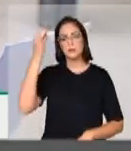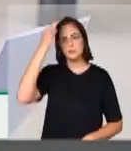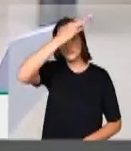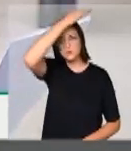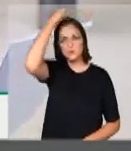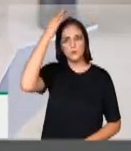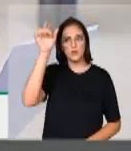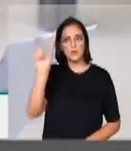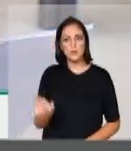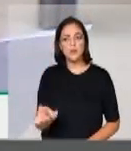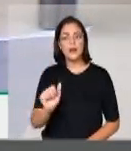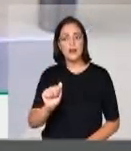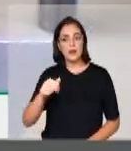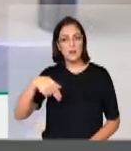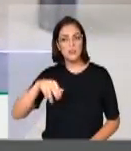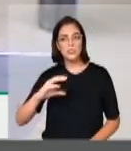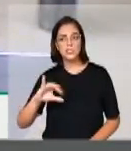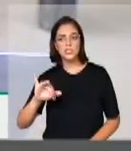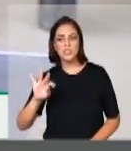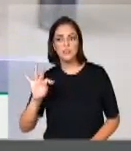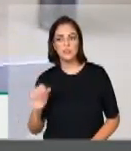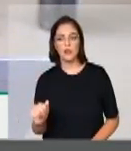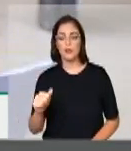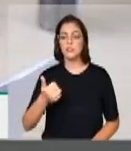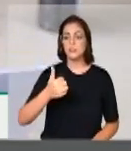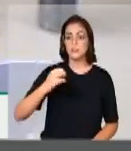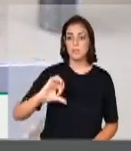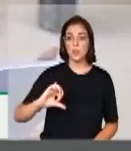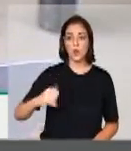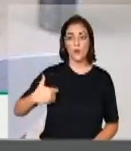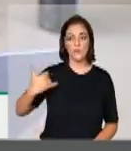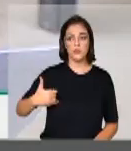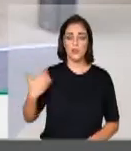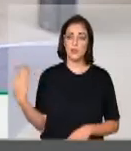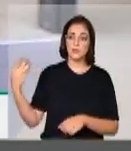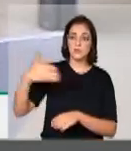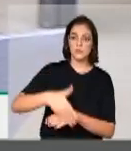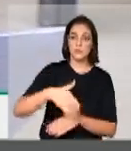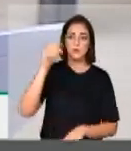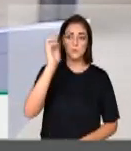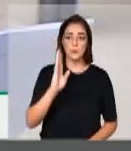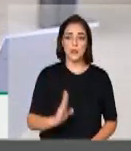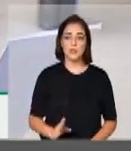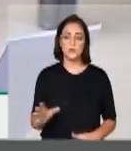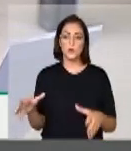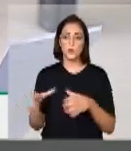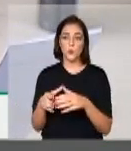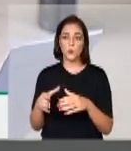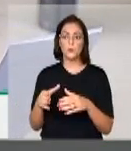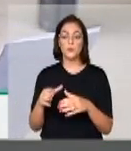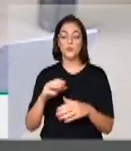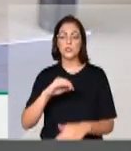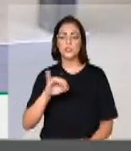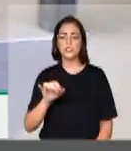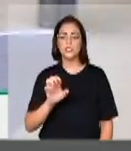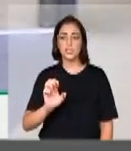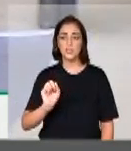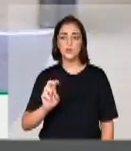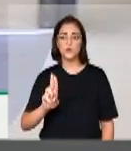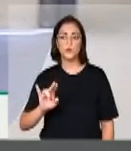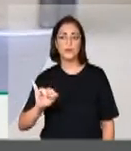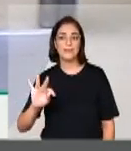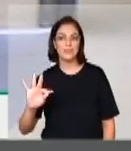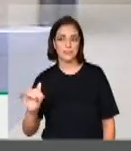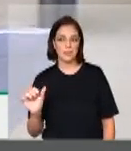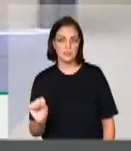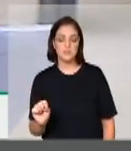Anchieta, esse jovem que chega no Brasil, aos 19 anos de idade, liderado pela Companhia de Jesus, os nossos jesuítas, tem